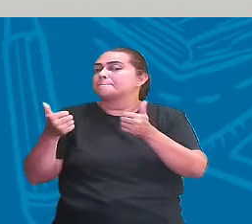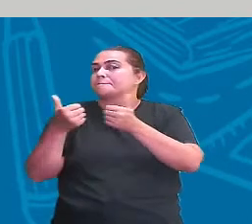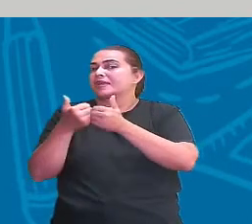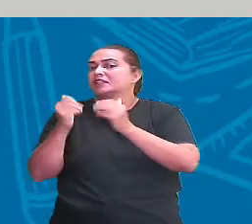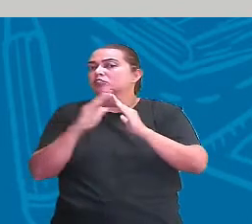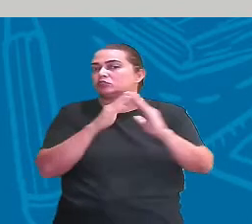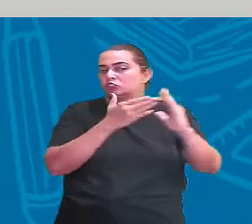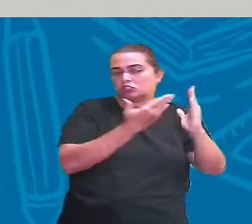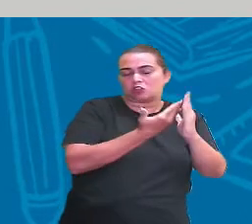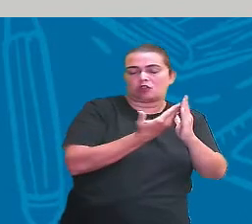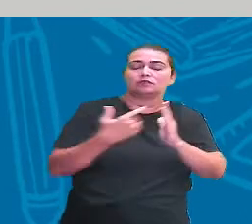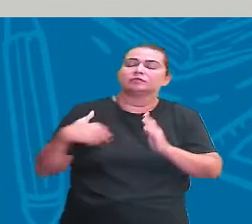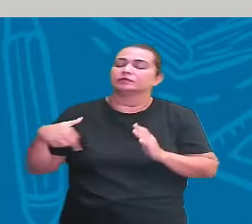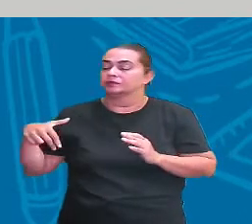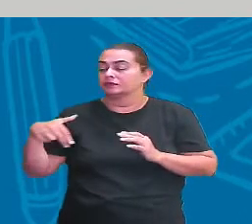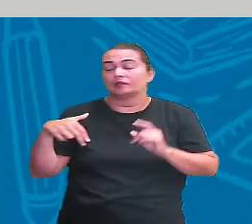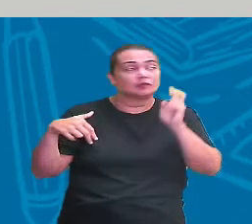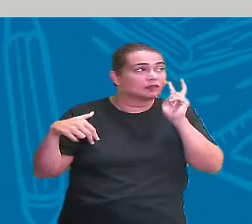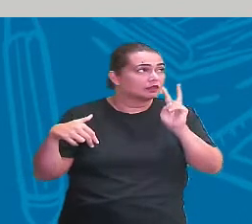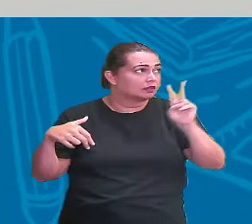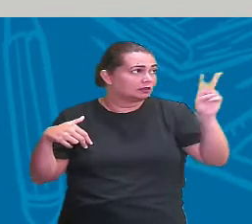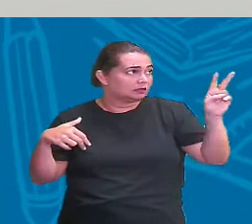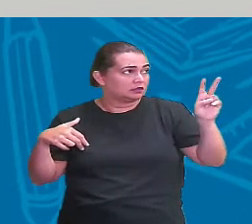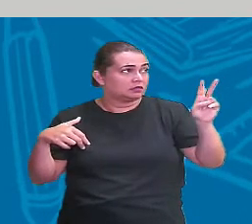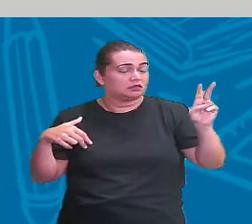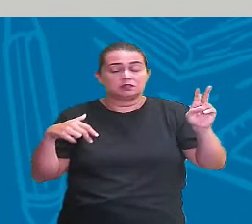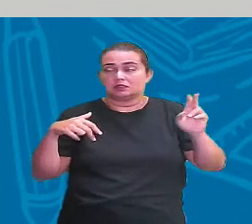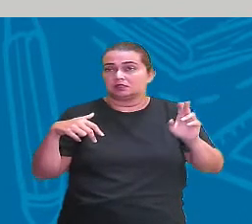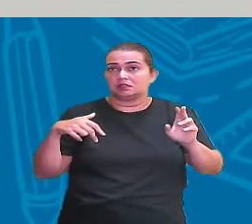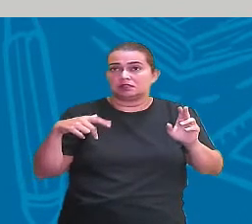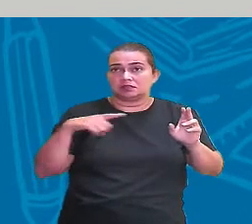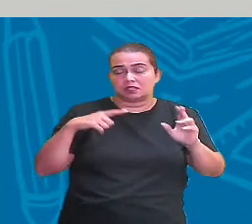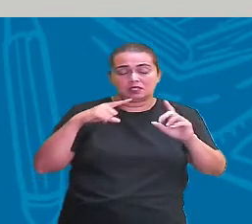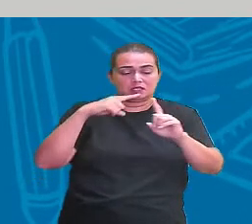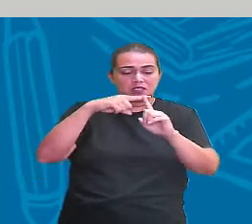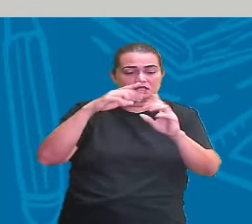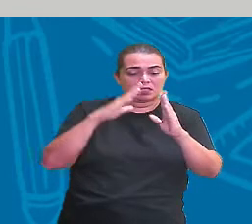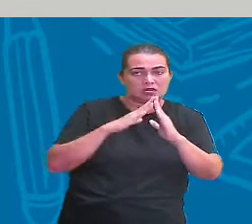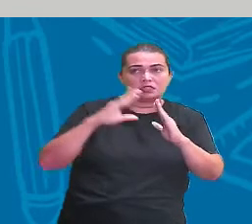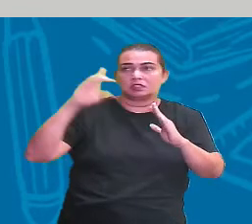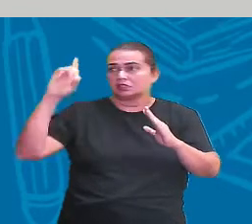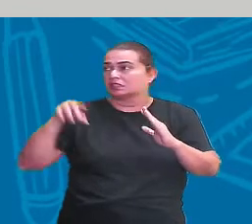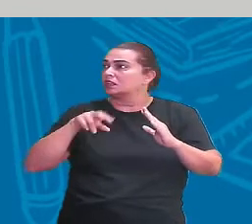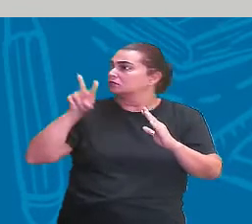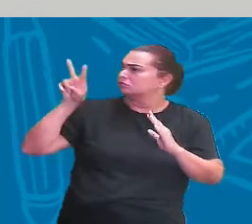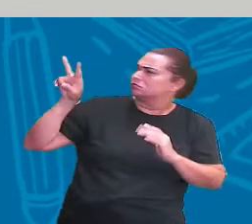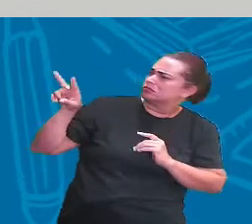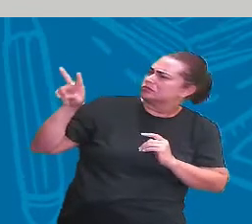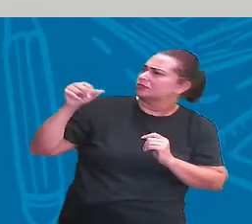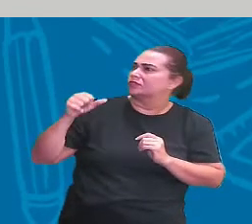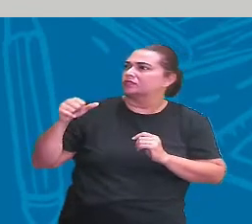uma igreja que fica do lado direito, eu passo por uma mercearia, eu passo por um